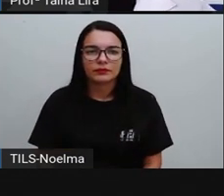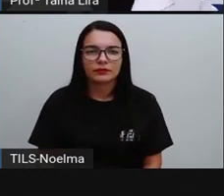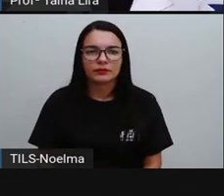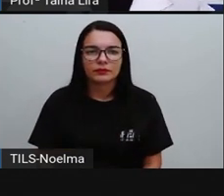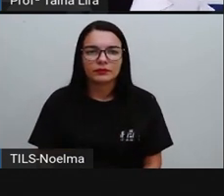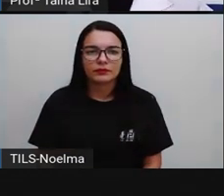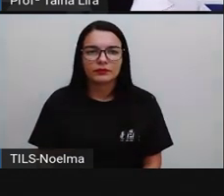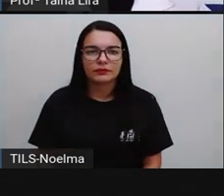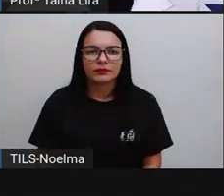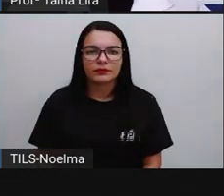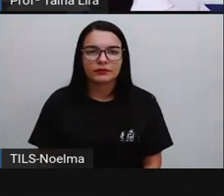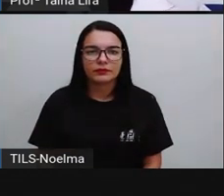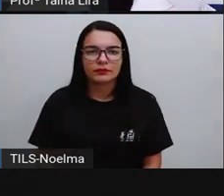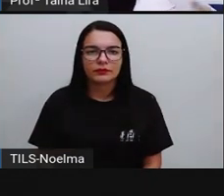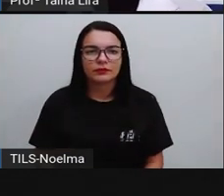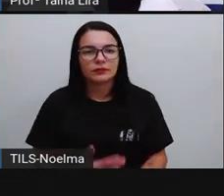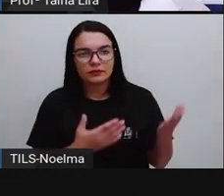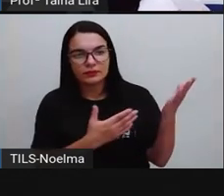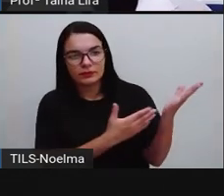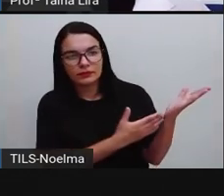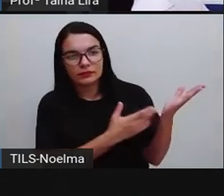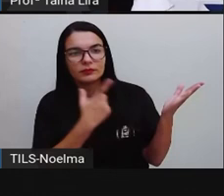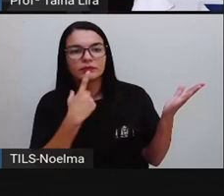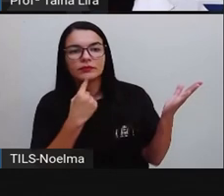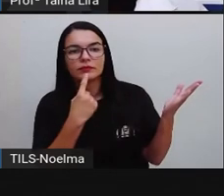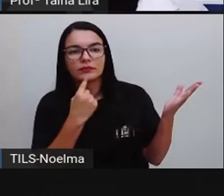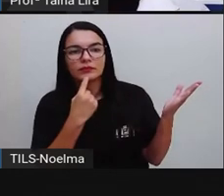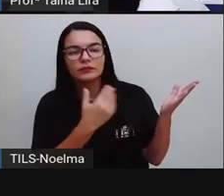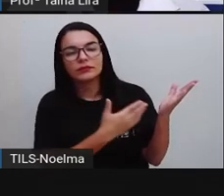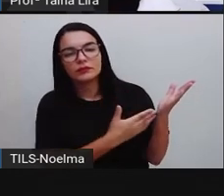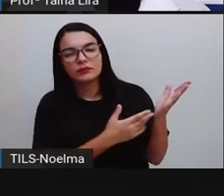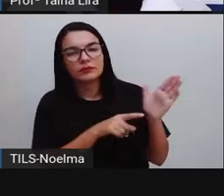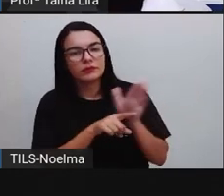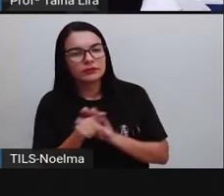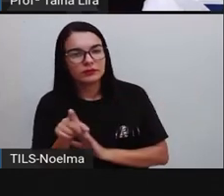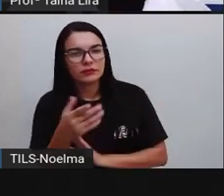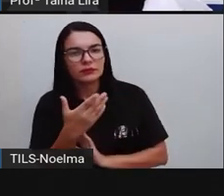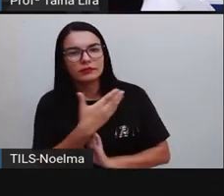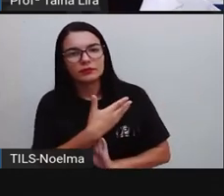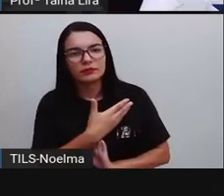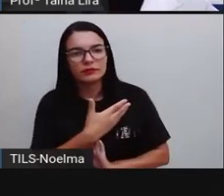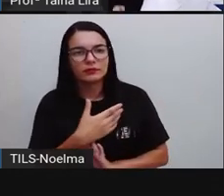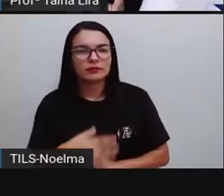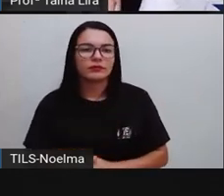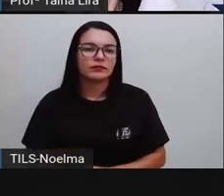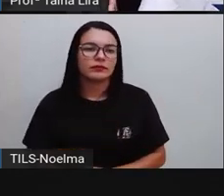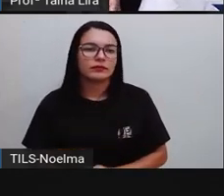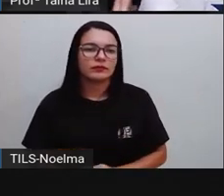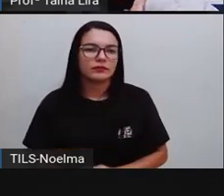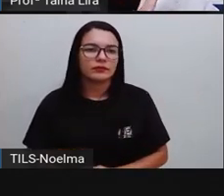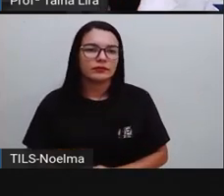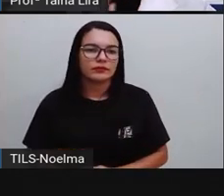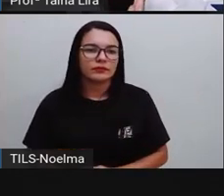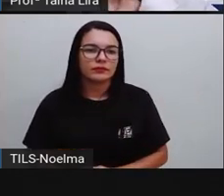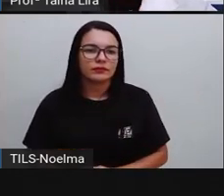Olha lá, travessão, que é o início do diálogo, interrogação, que é uma pergunta e exclamação, que indica ali